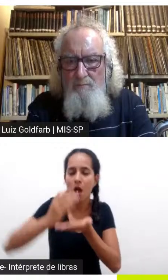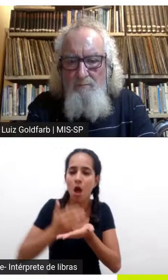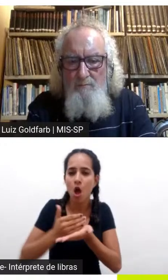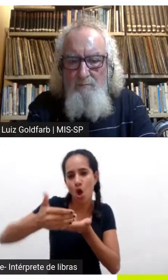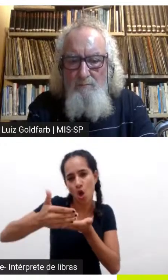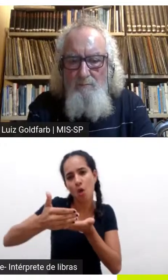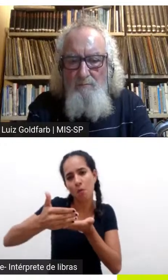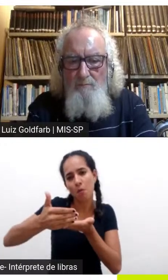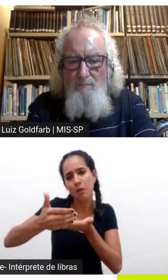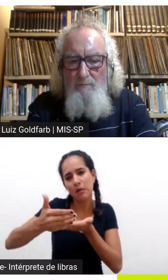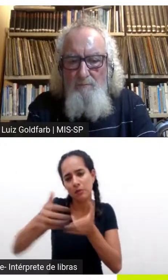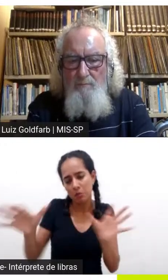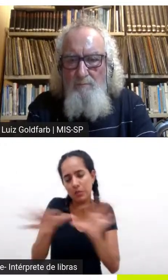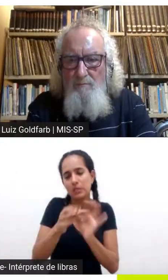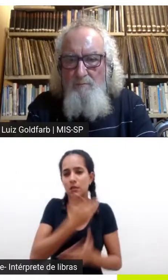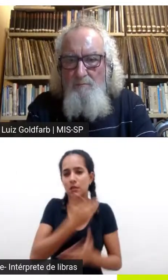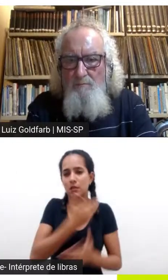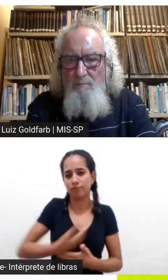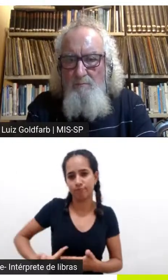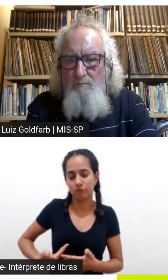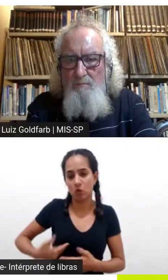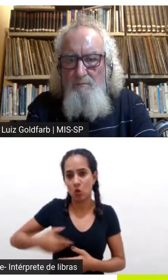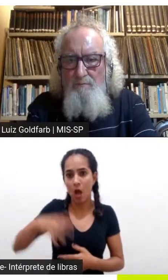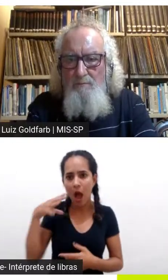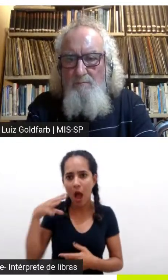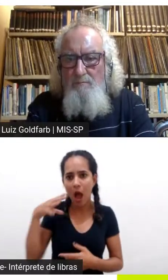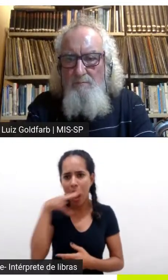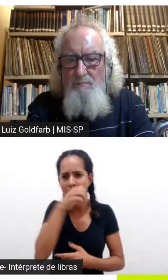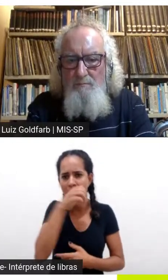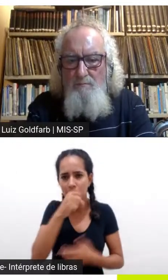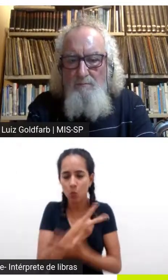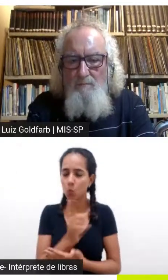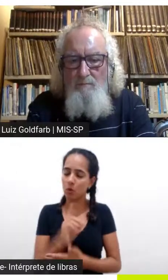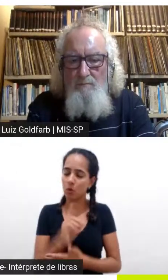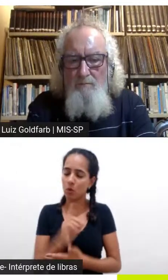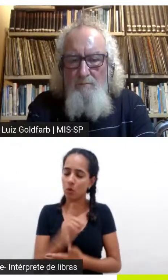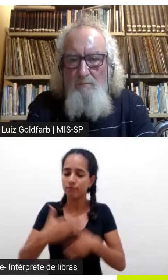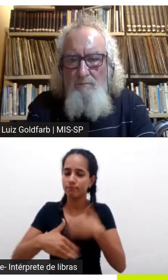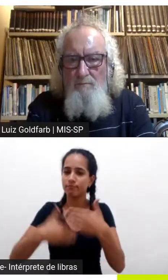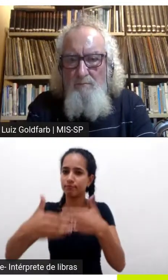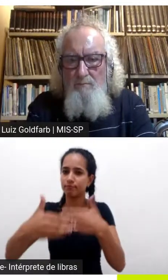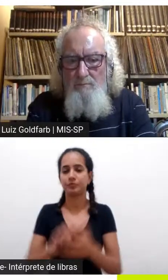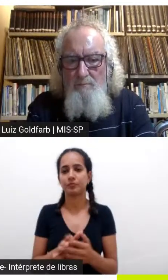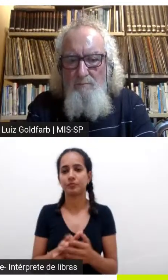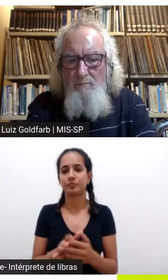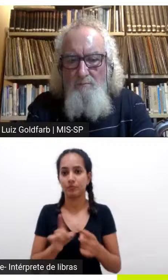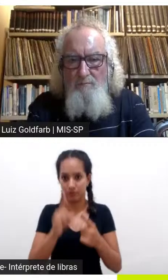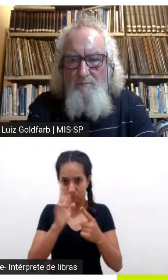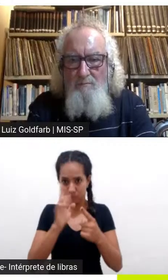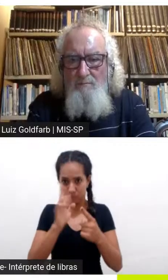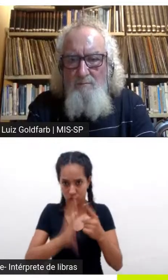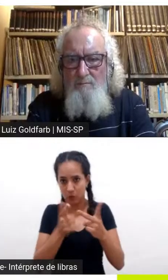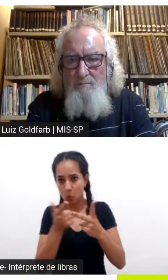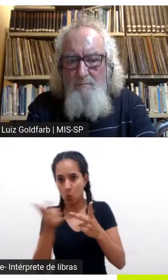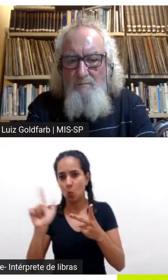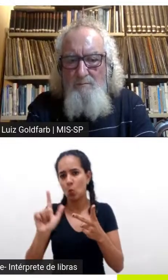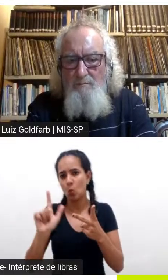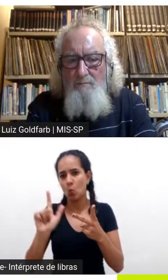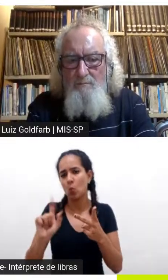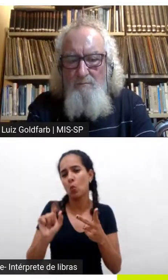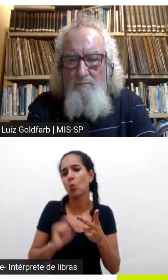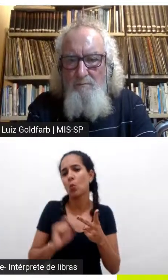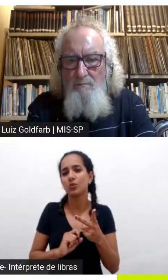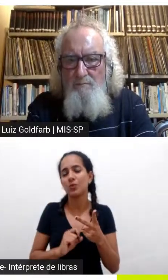para que isso aconteça não é do dia para noite e tem um outro ponto que eu queria falar que é um pouco mais simbólico poético